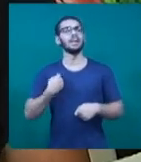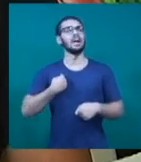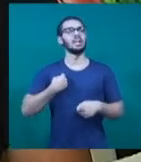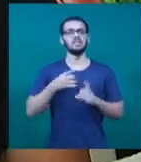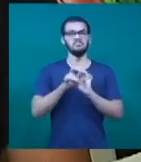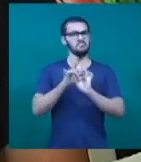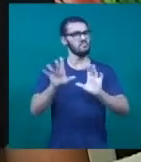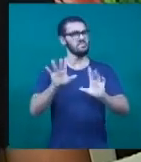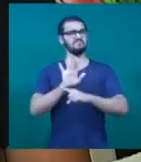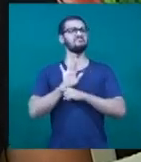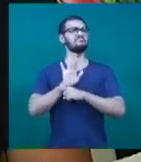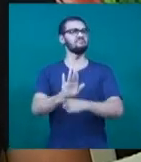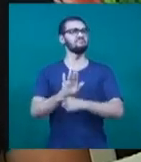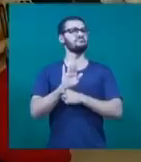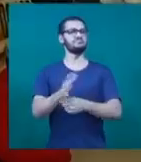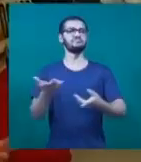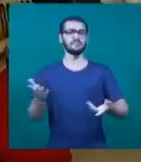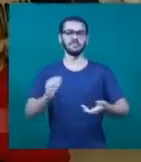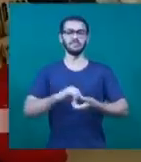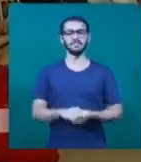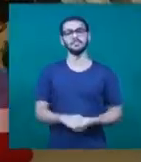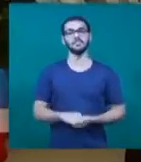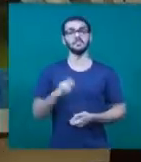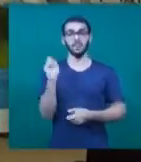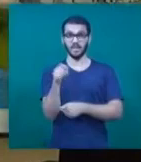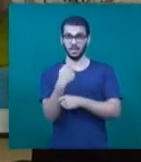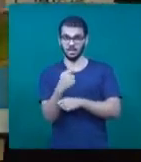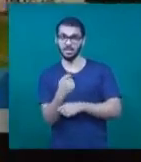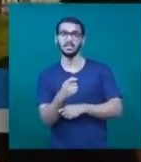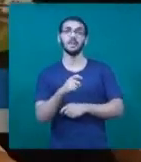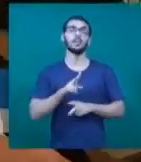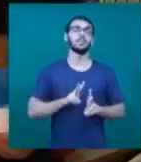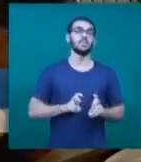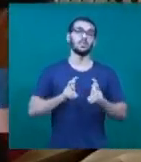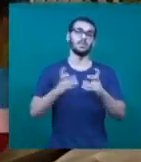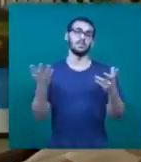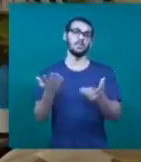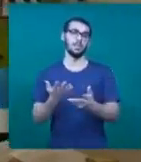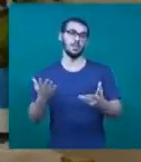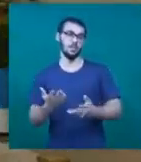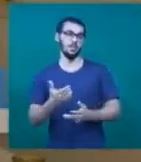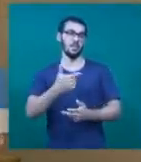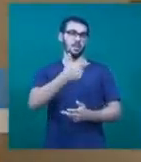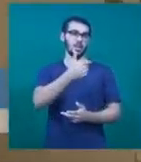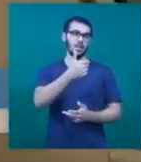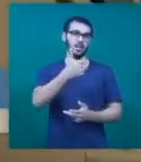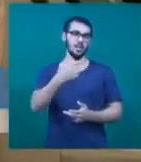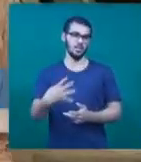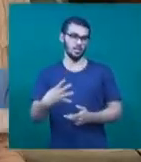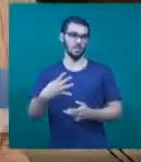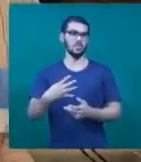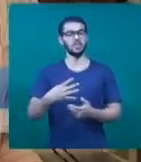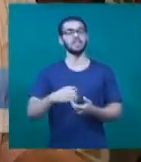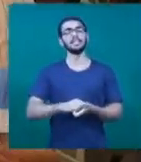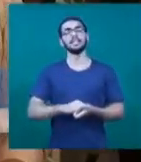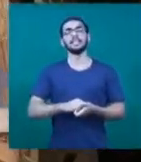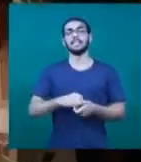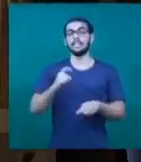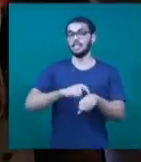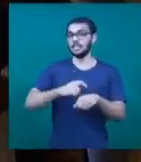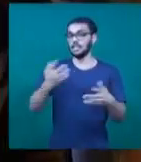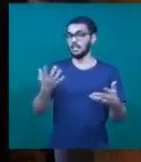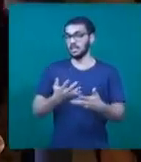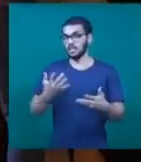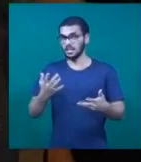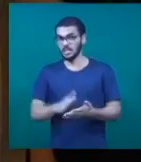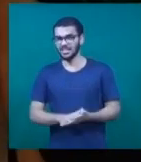sempre ao lado deles. A Associação do Câncer comemora 14 anos. No momento, são mais de 500